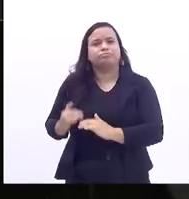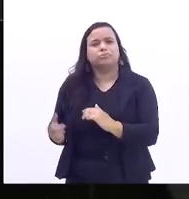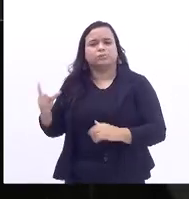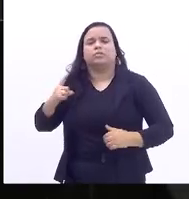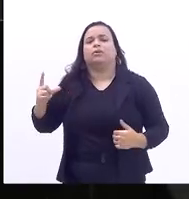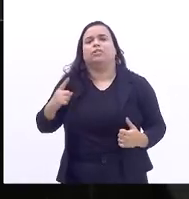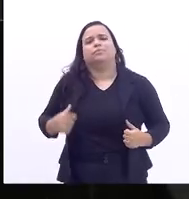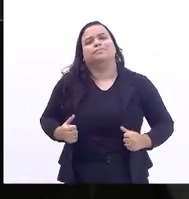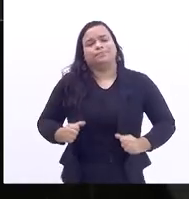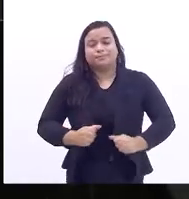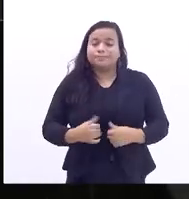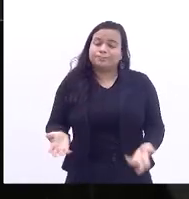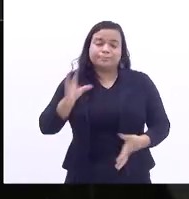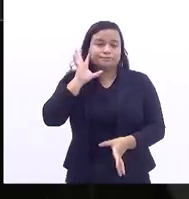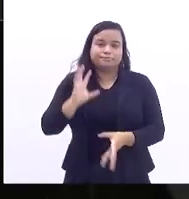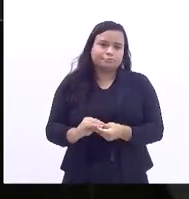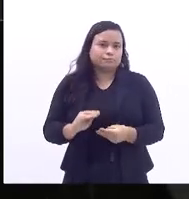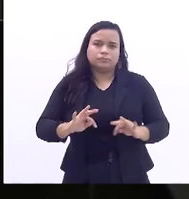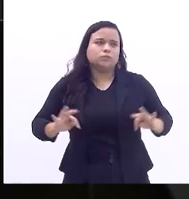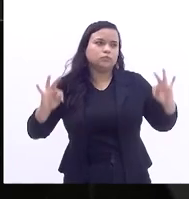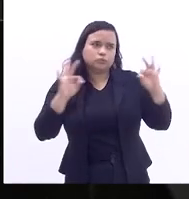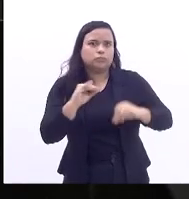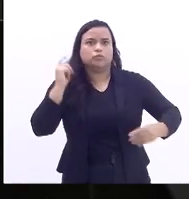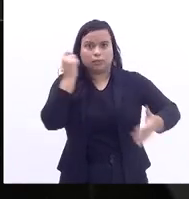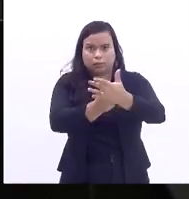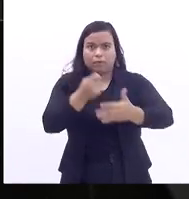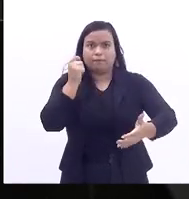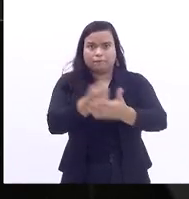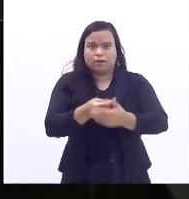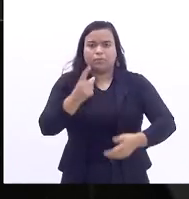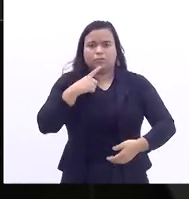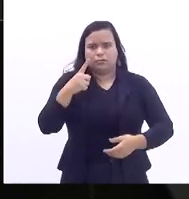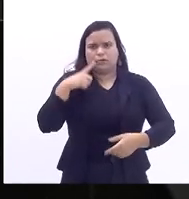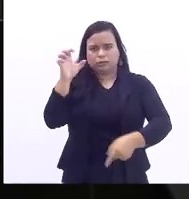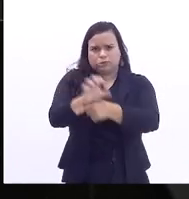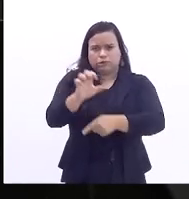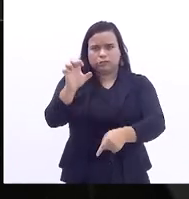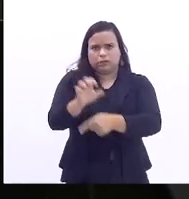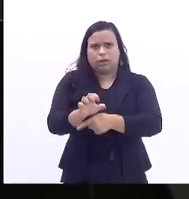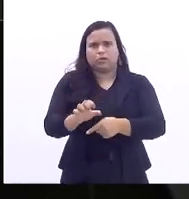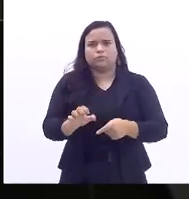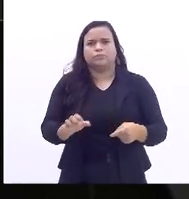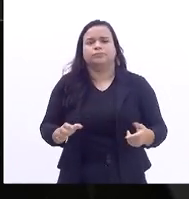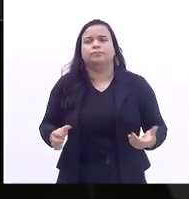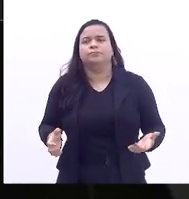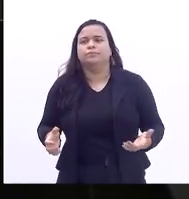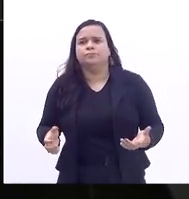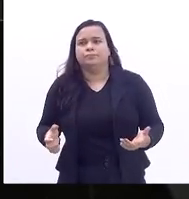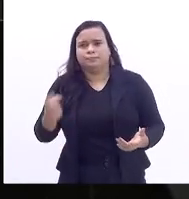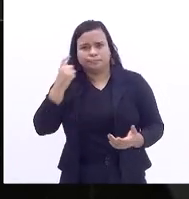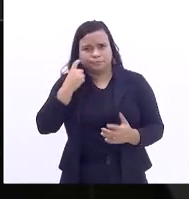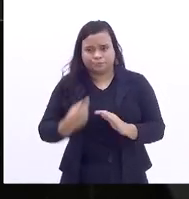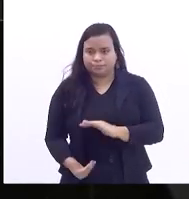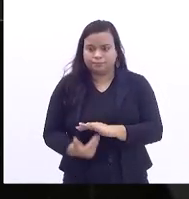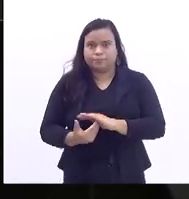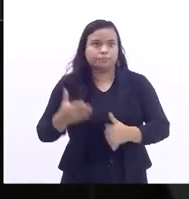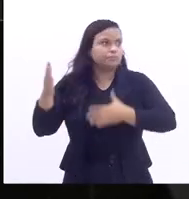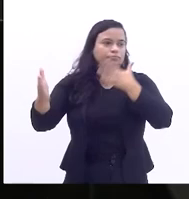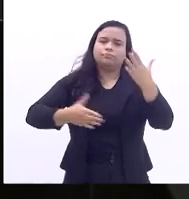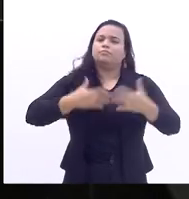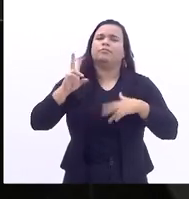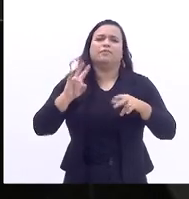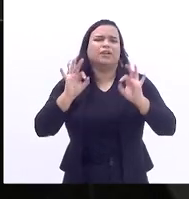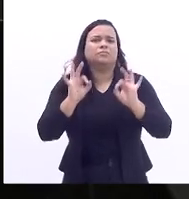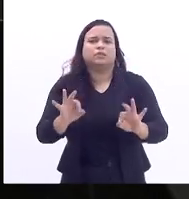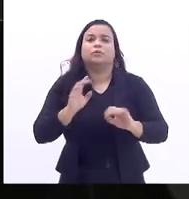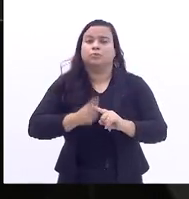E aqueles que são defensores do Estado mínimo vão se surpreender, porque